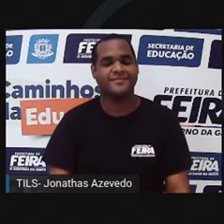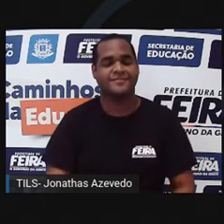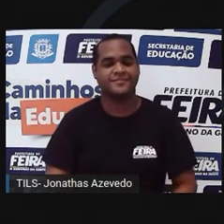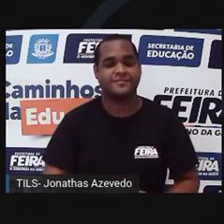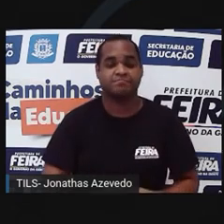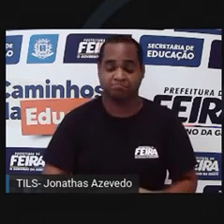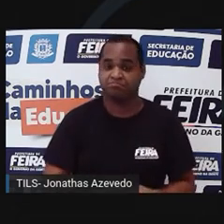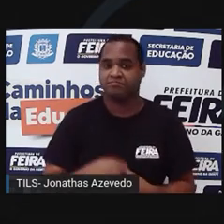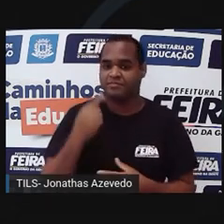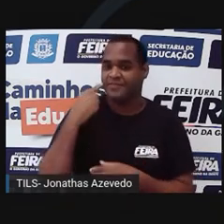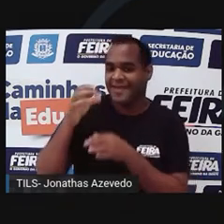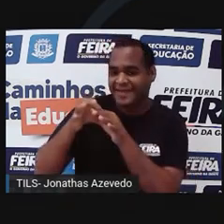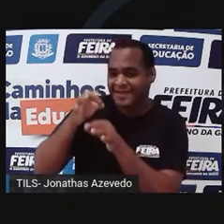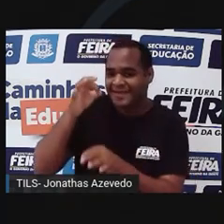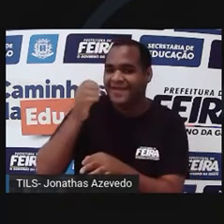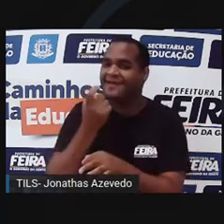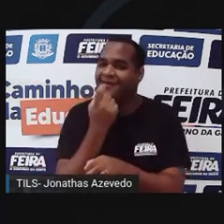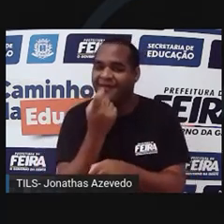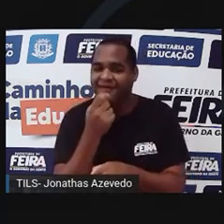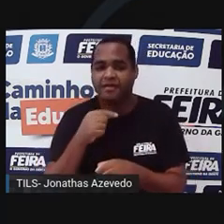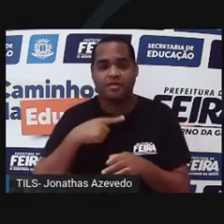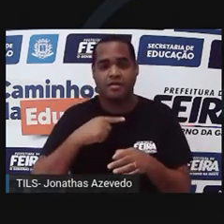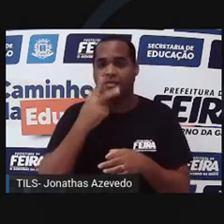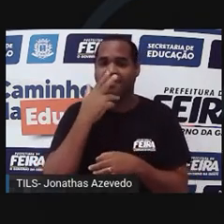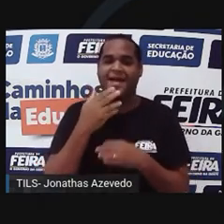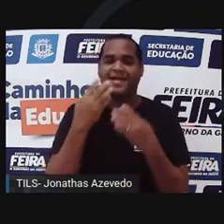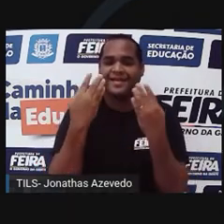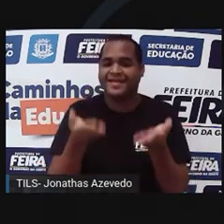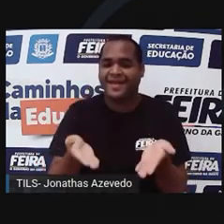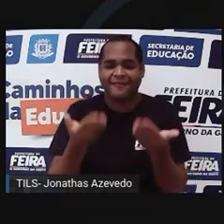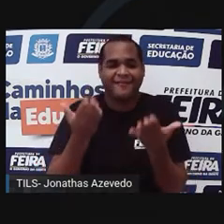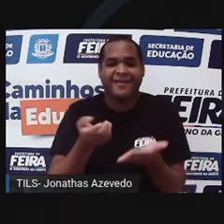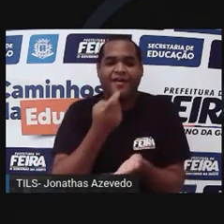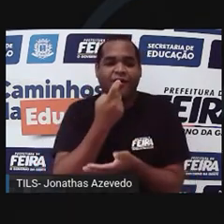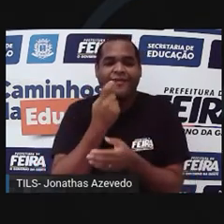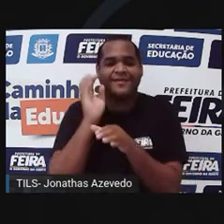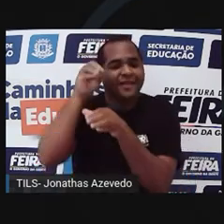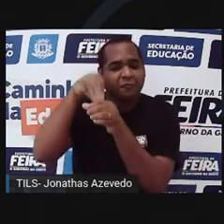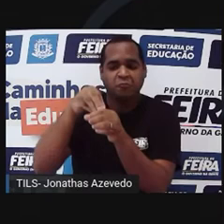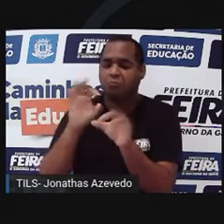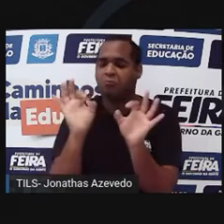O esqueleto das aves é muito leve, porque os ossos são mocos.